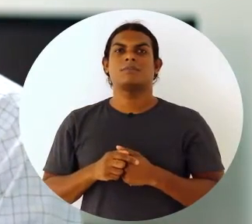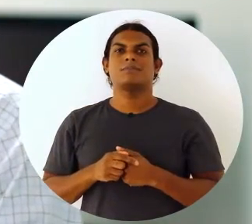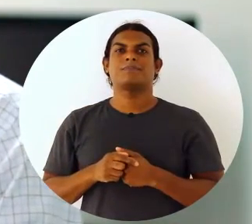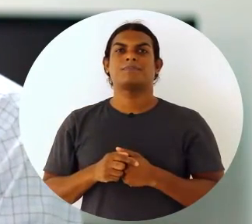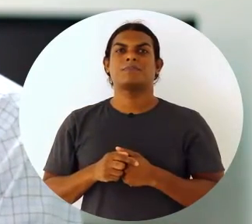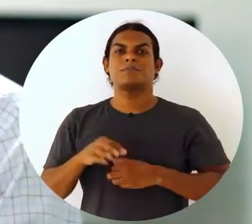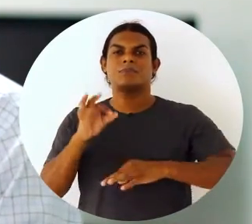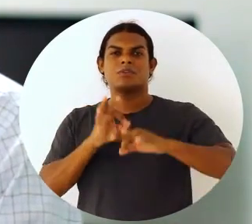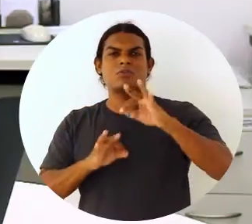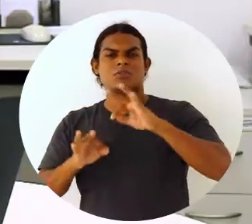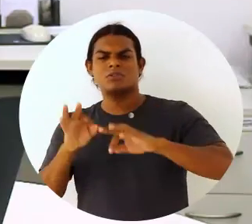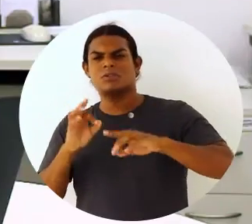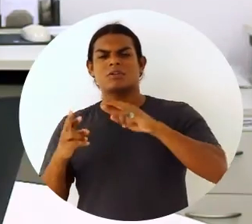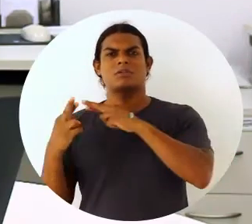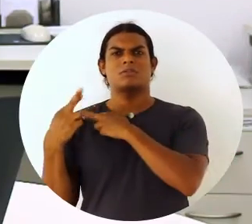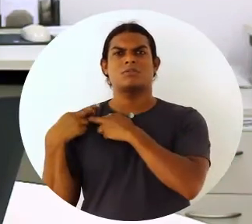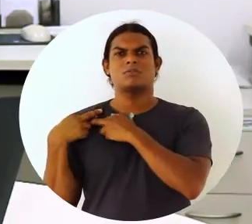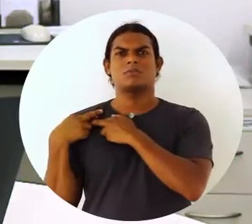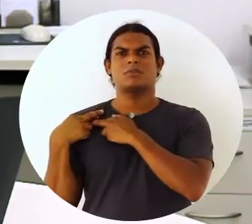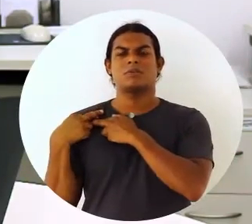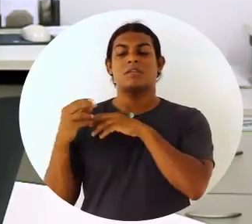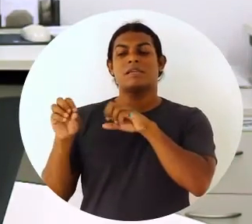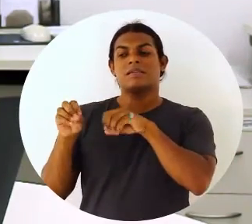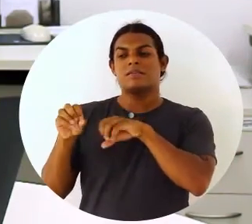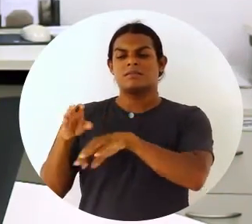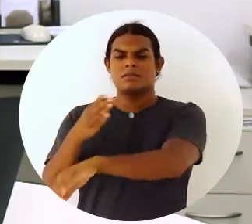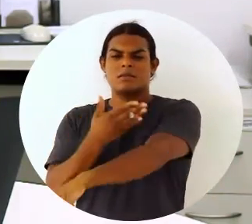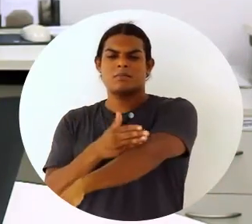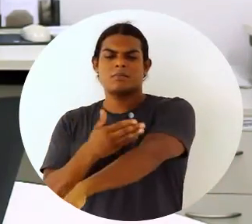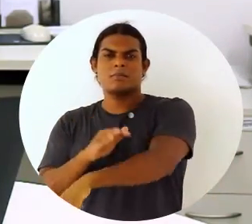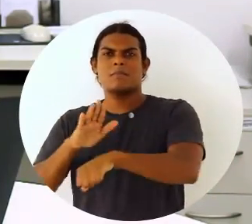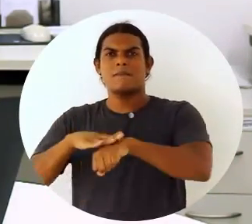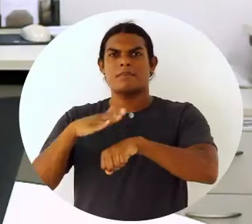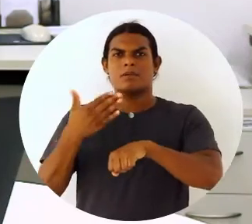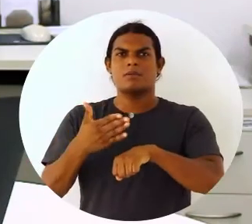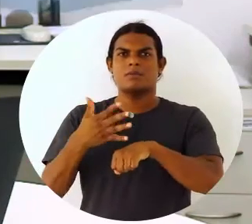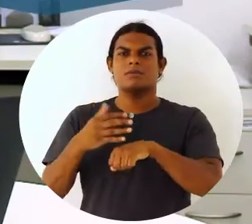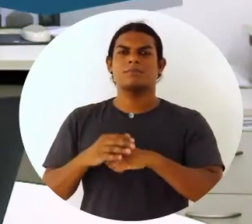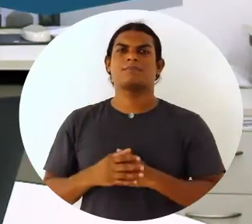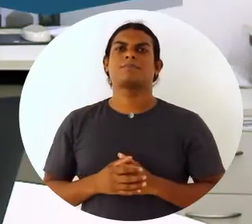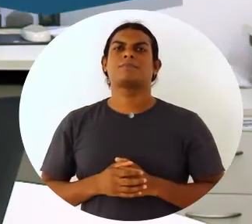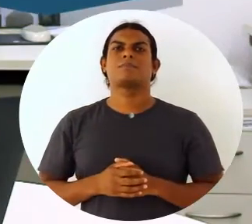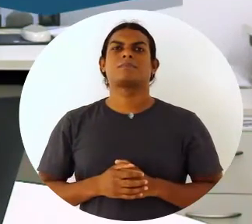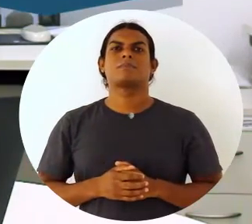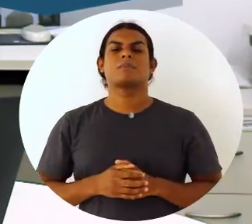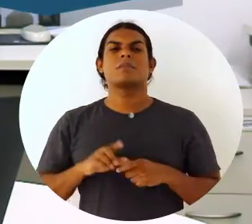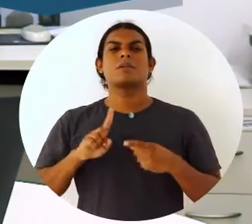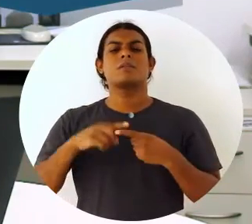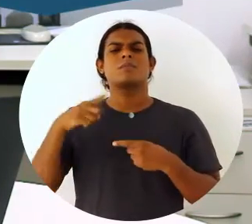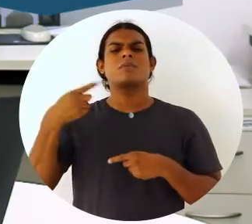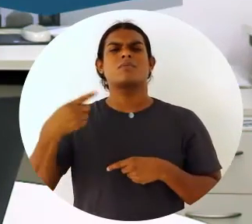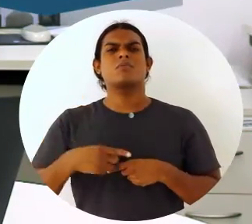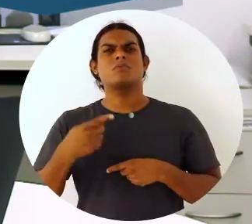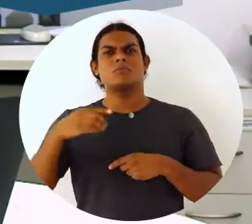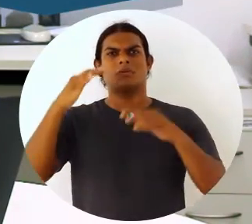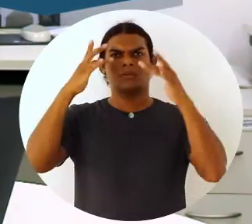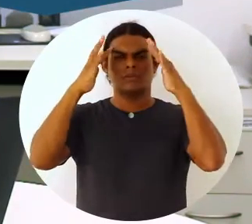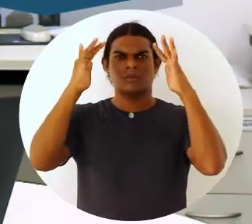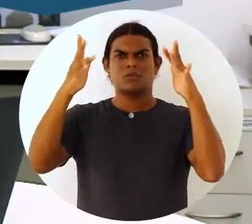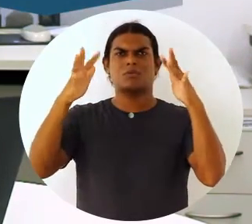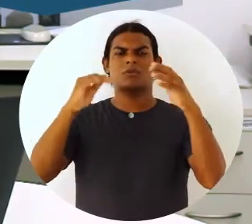funcionários. Existe também outra teoria que é a de Hasberg, que ele falava dos dois fatores.